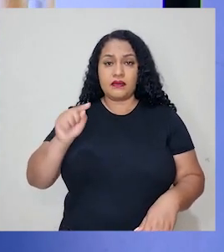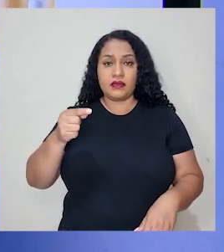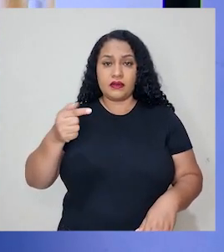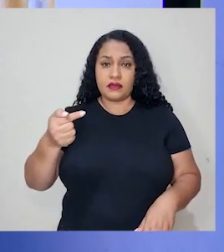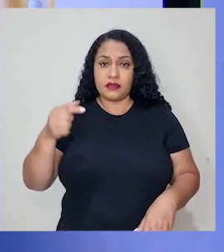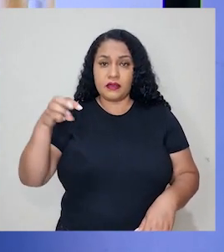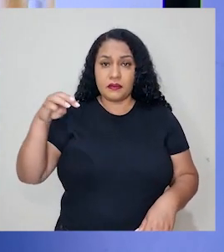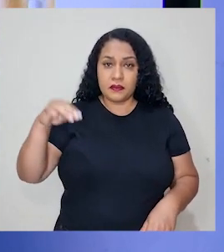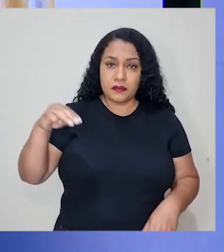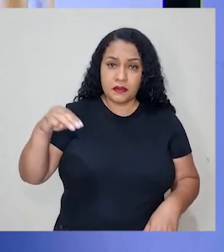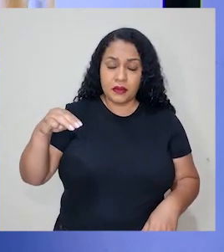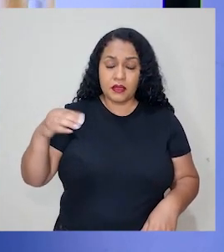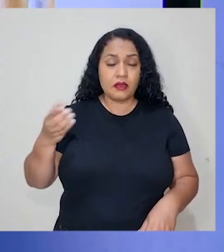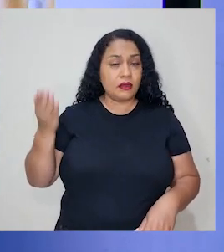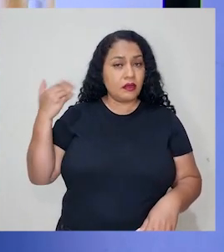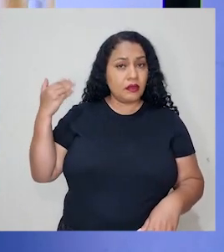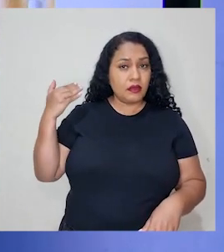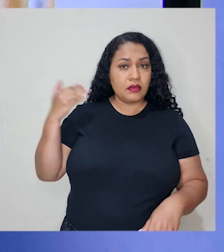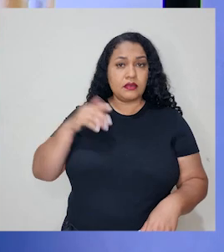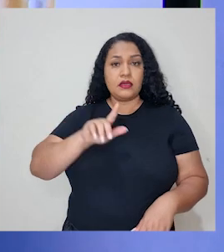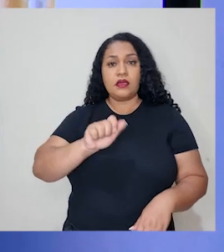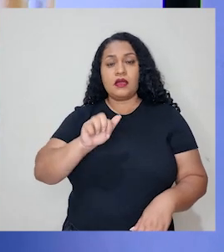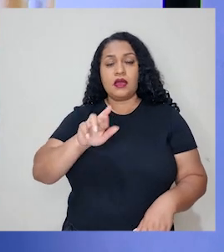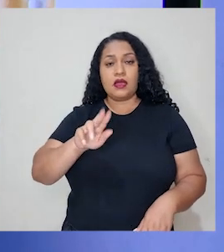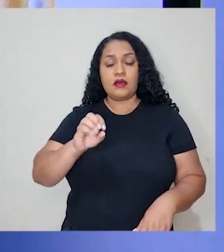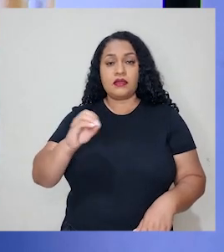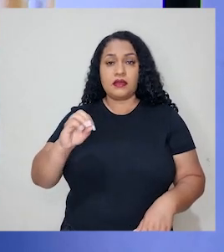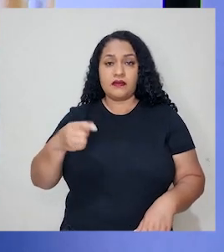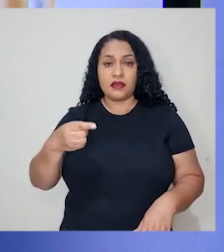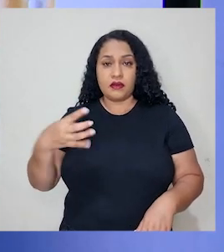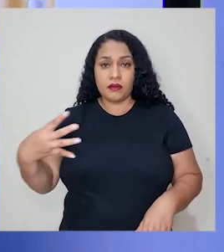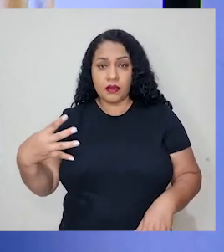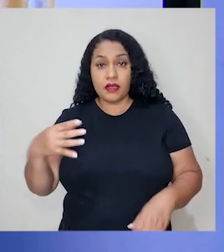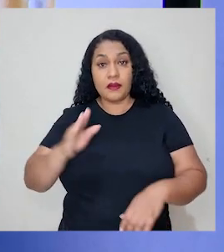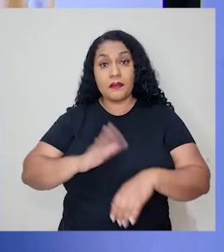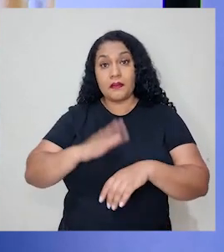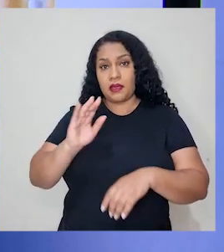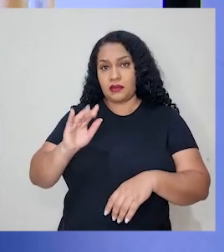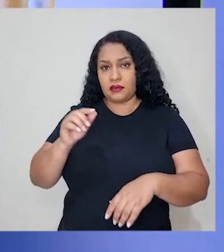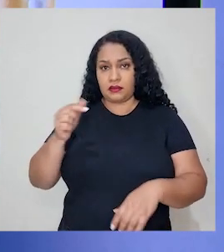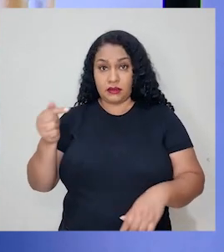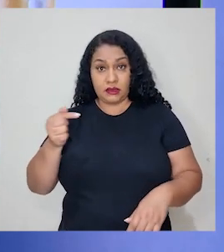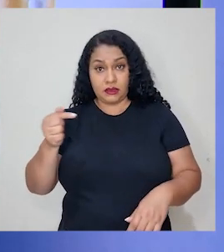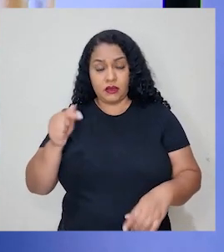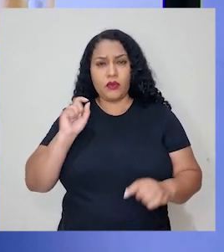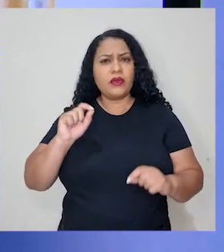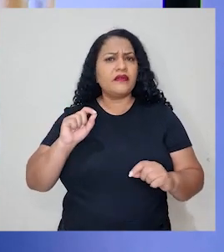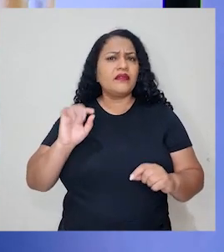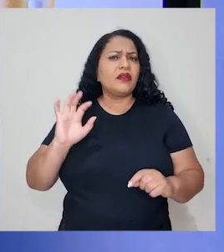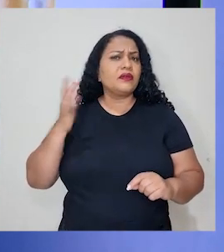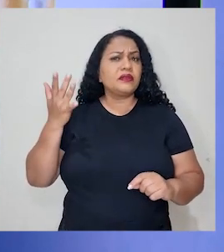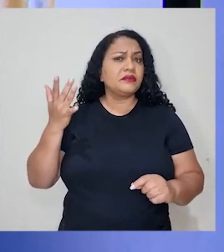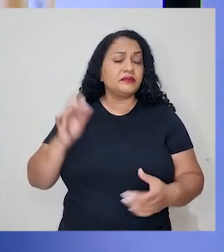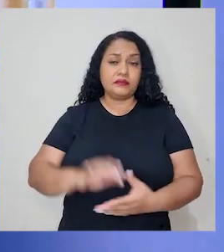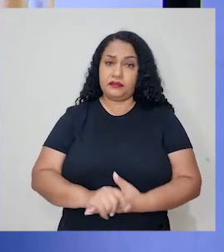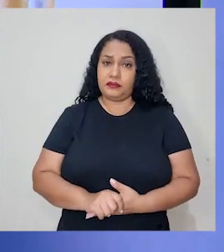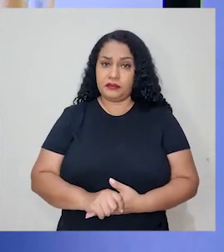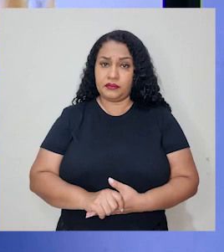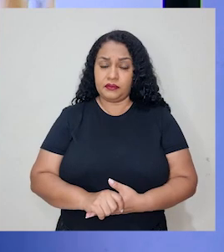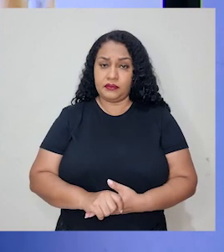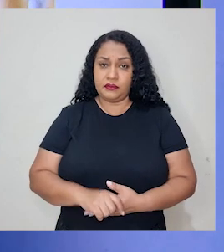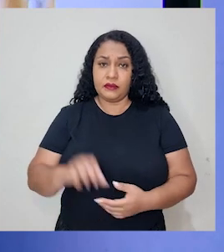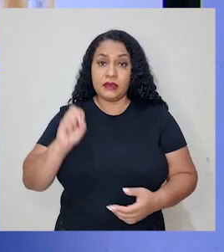largura era 0,4 metro, vai aumentar para 0,7 metro. O que vai acontecer com o comprimento,